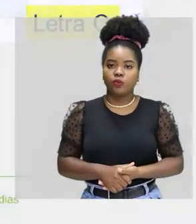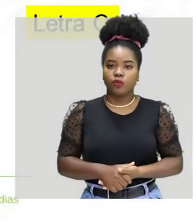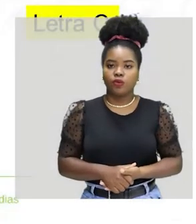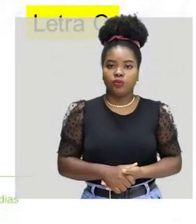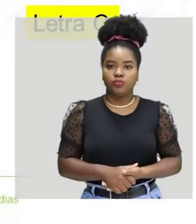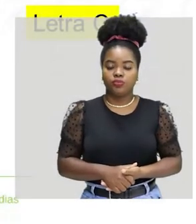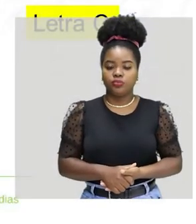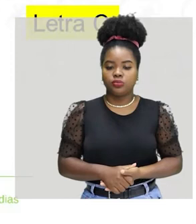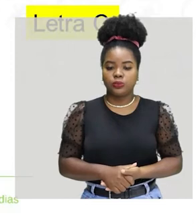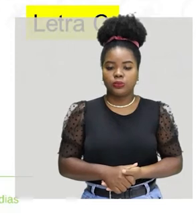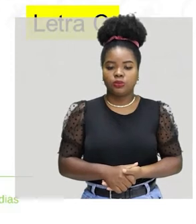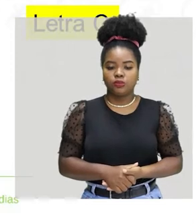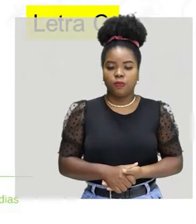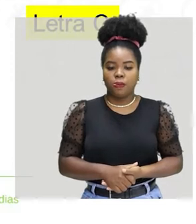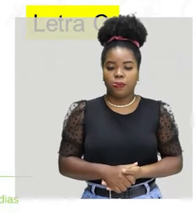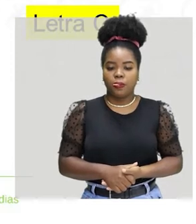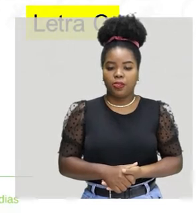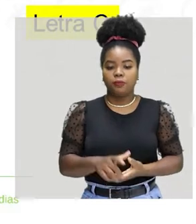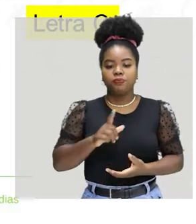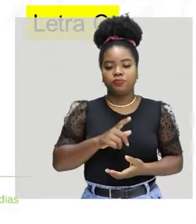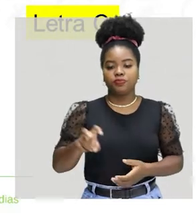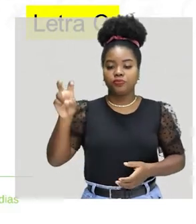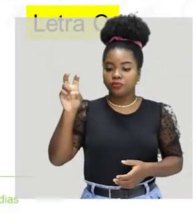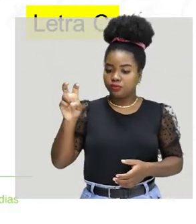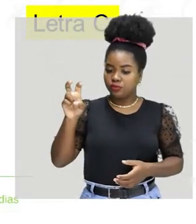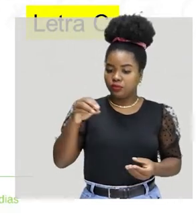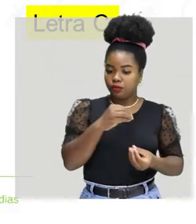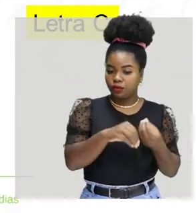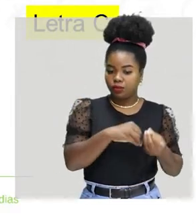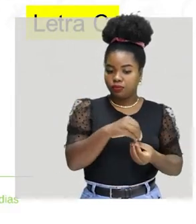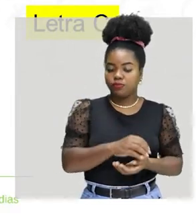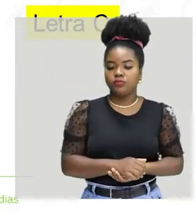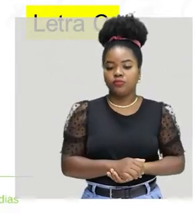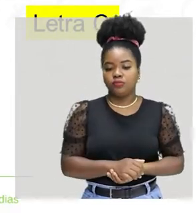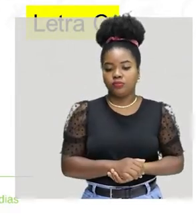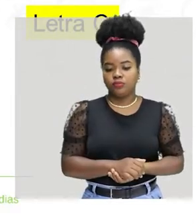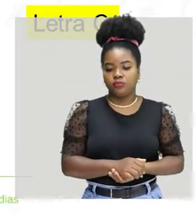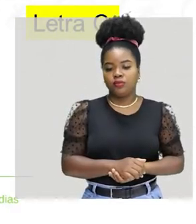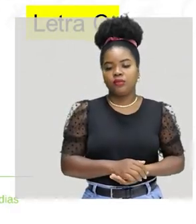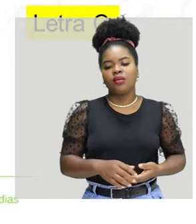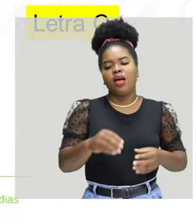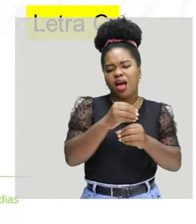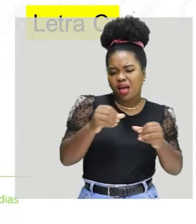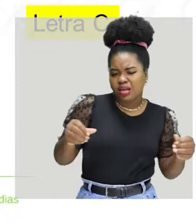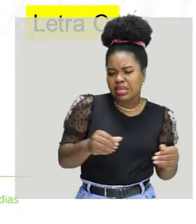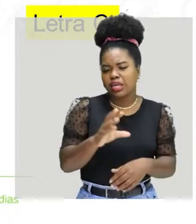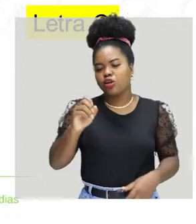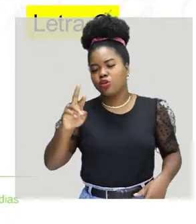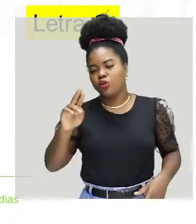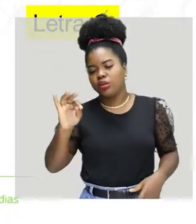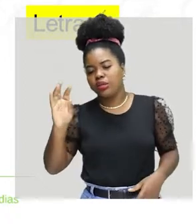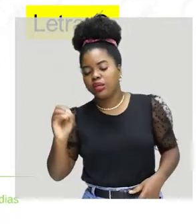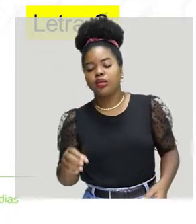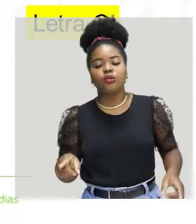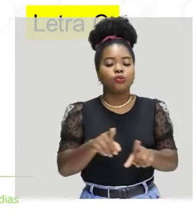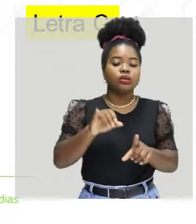Então, inicialmente, aqui as cinco substâncias, tudo bem? Limalha, areia, cloreto, bolinhas, isopor